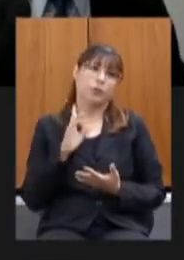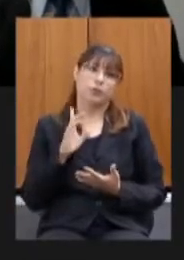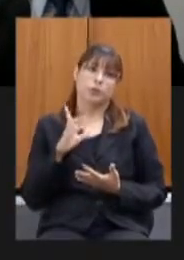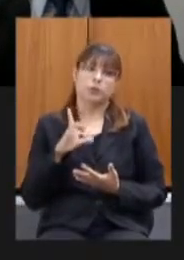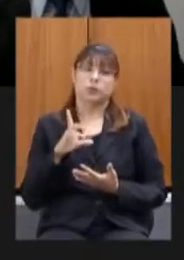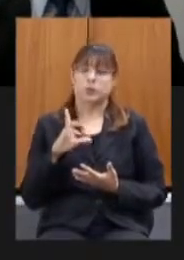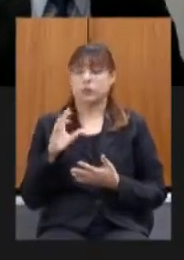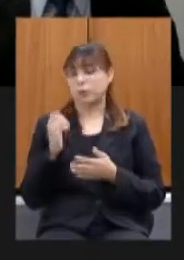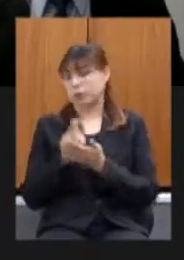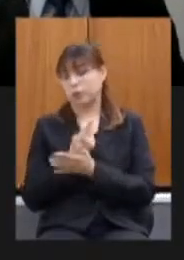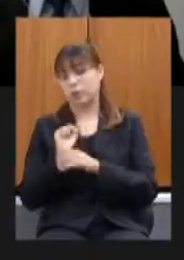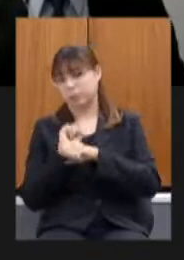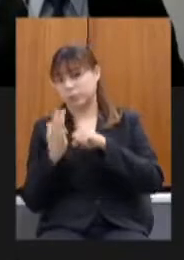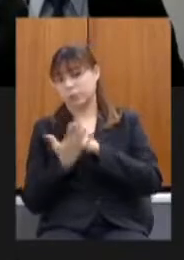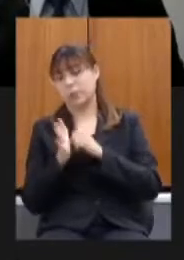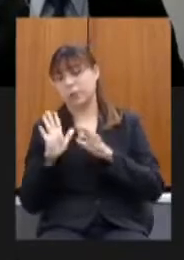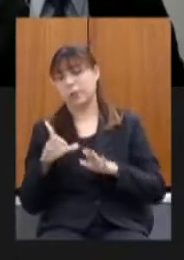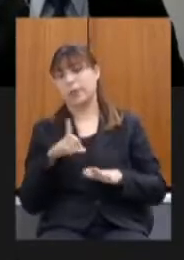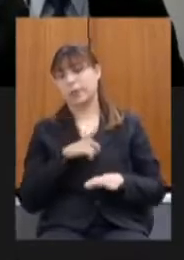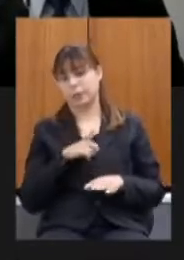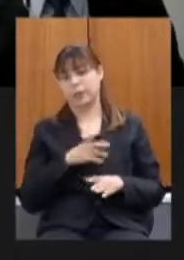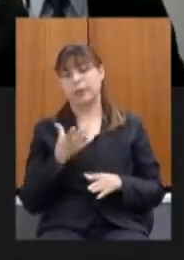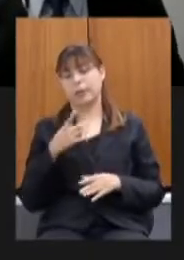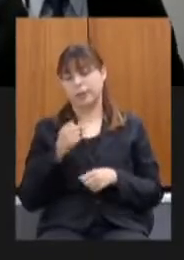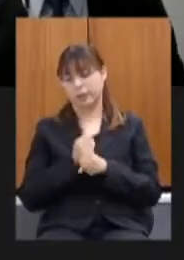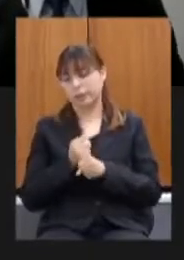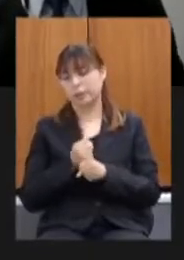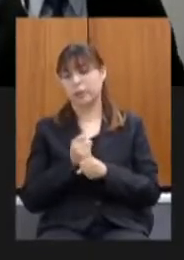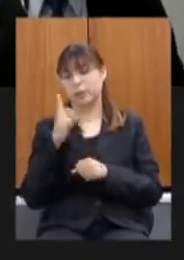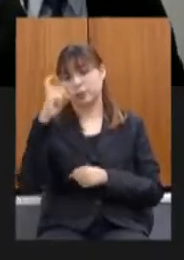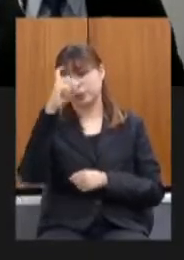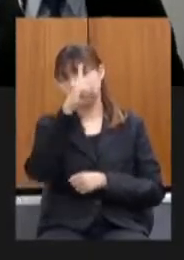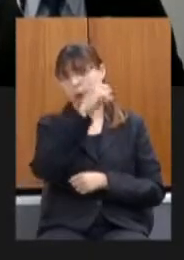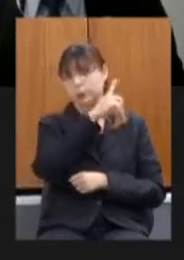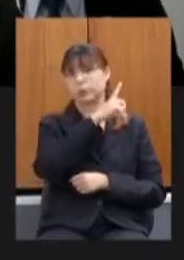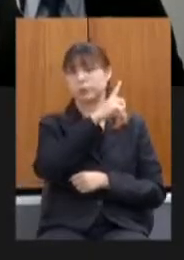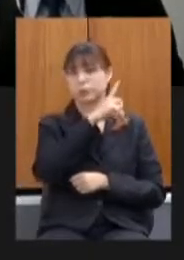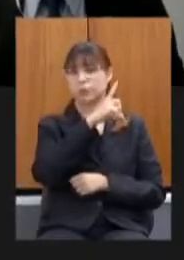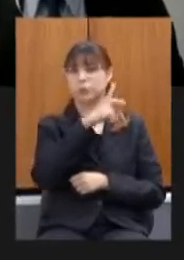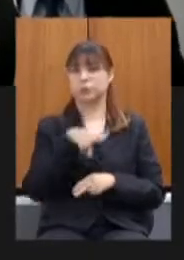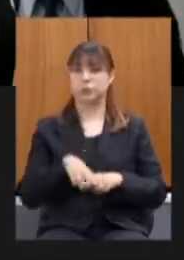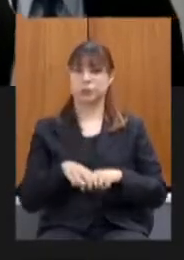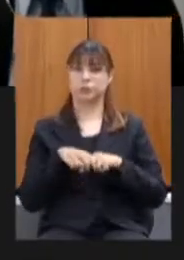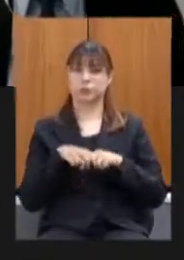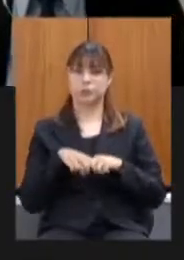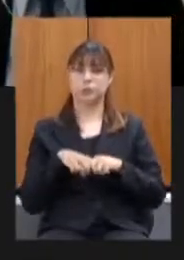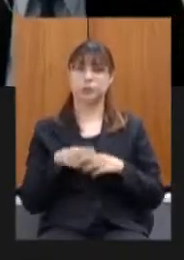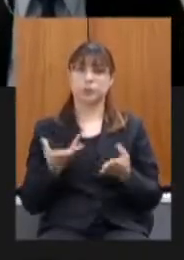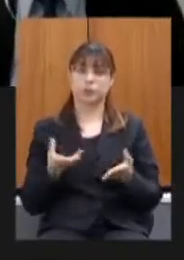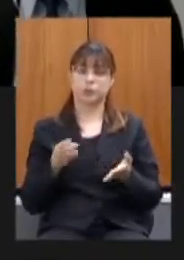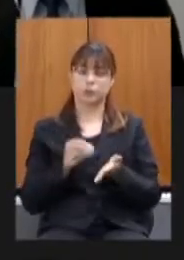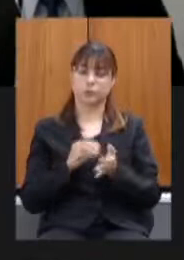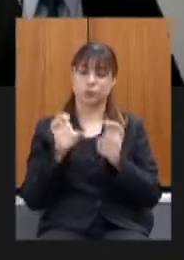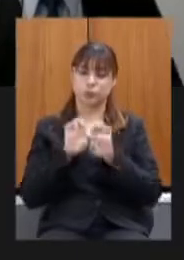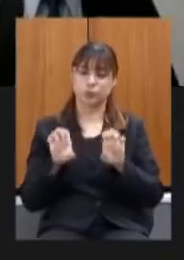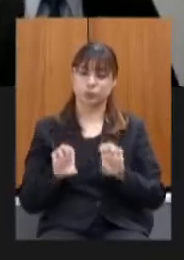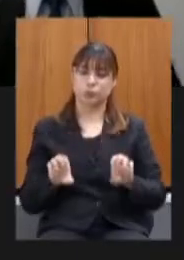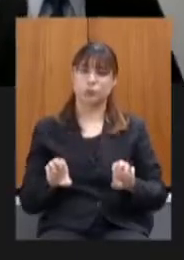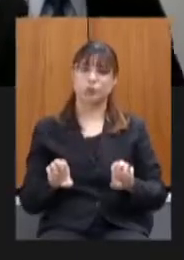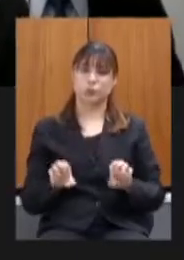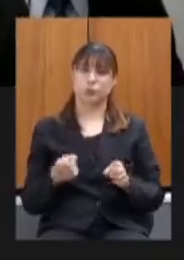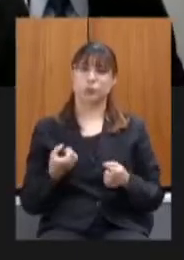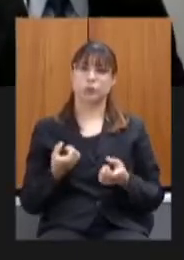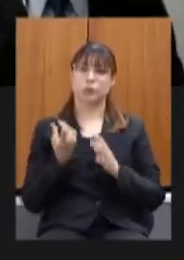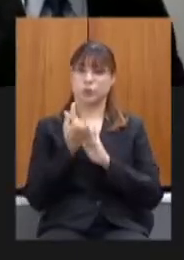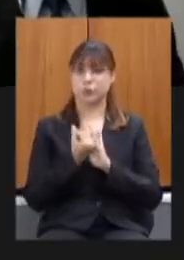teríamos um ano de dificuldade em função da deficiência estrutural do nosso